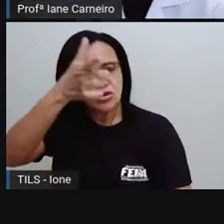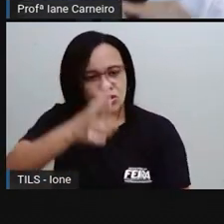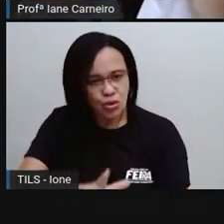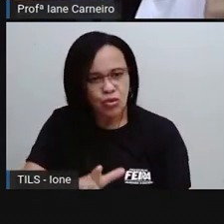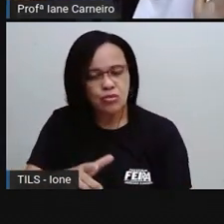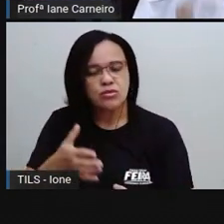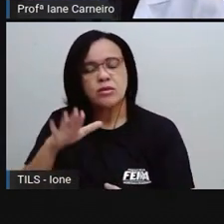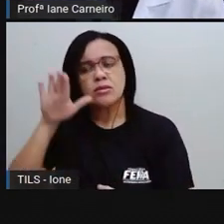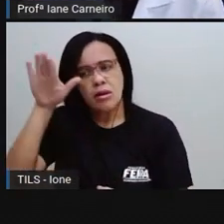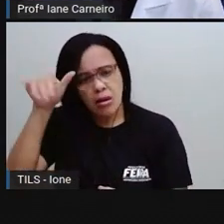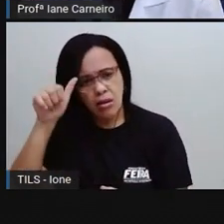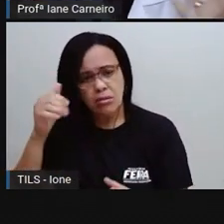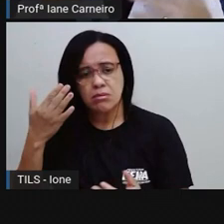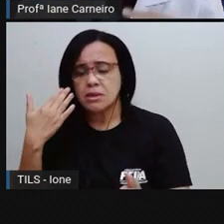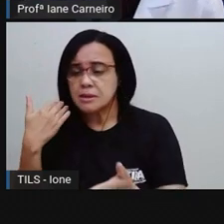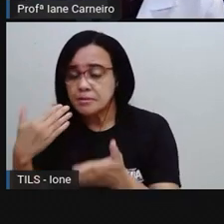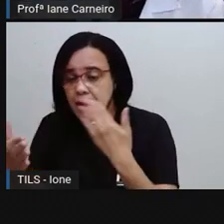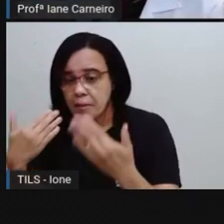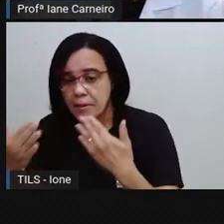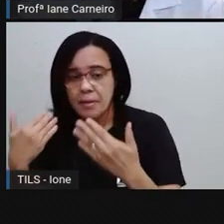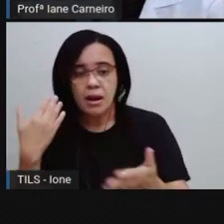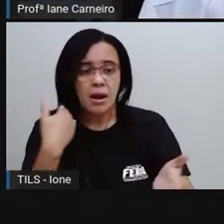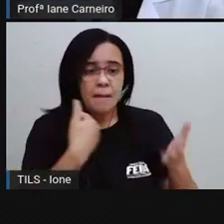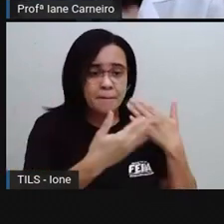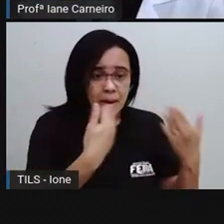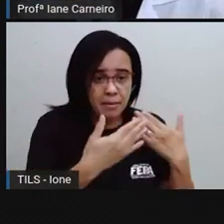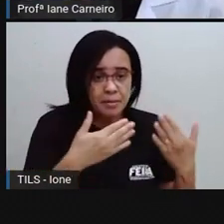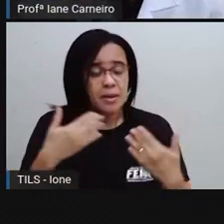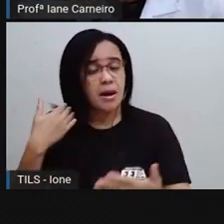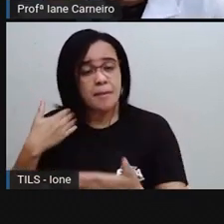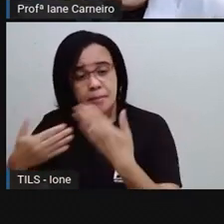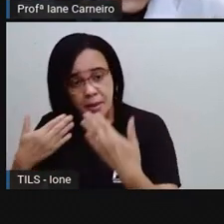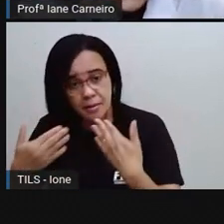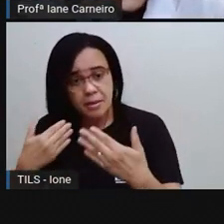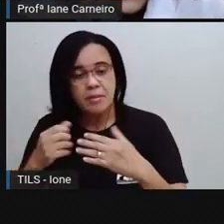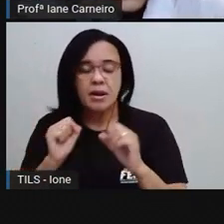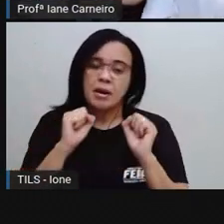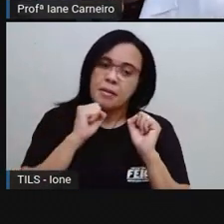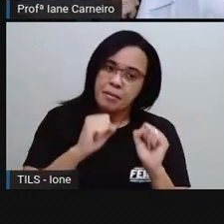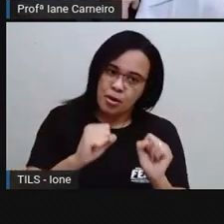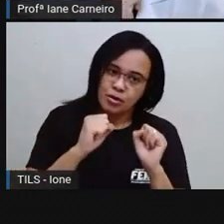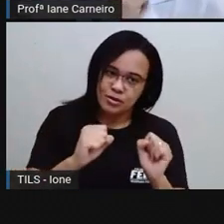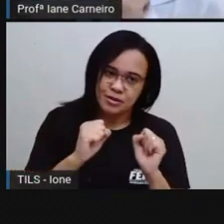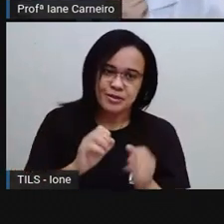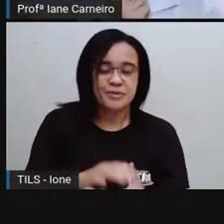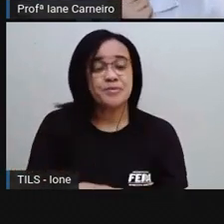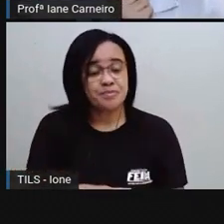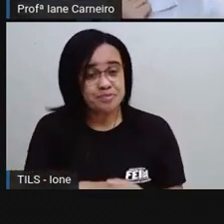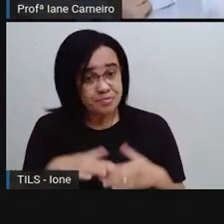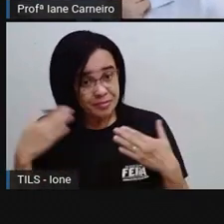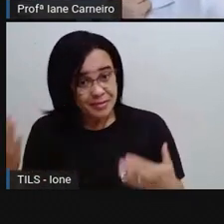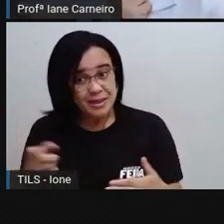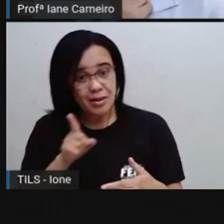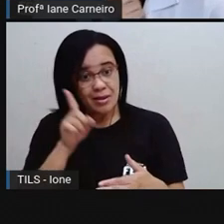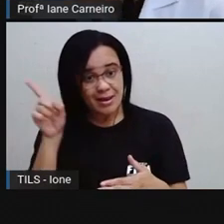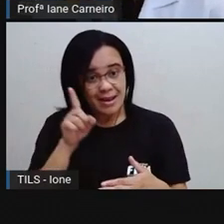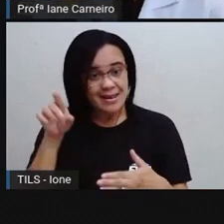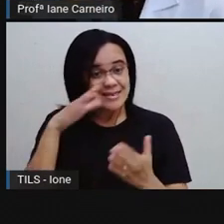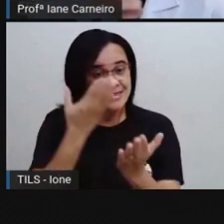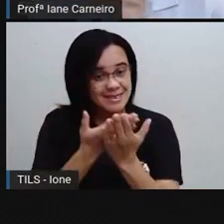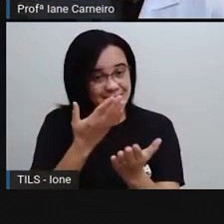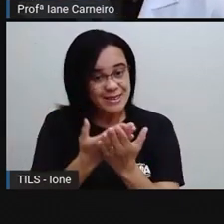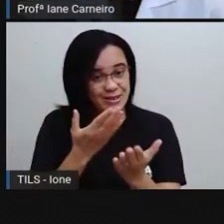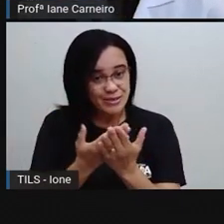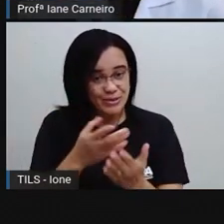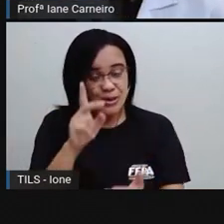você quiser. Se a outra pessoa também quiser, né? É engraçado que lá na escola, eu tinha dois alunos que eles